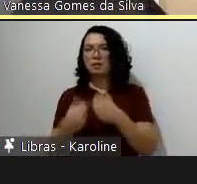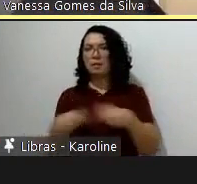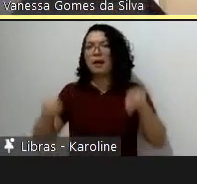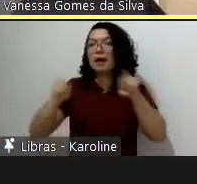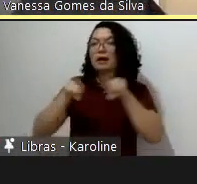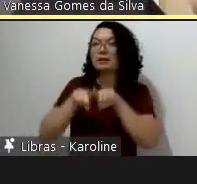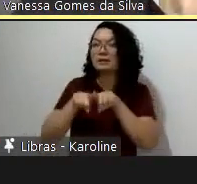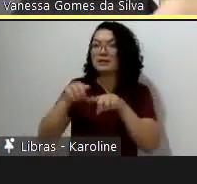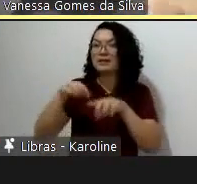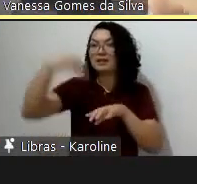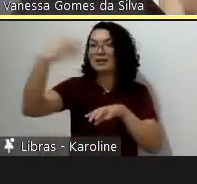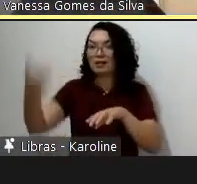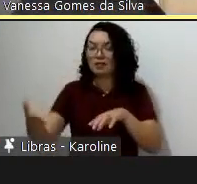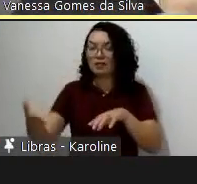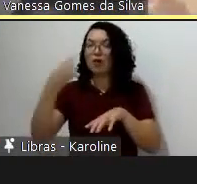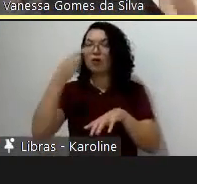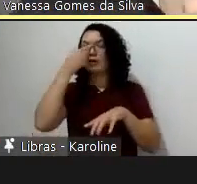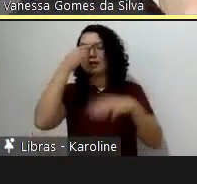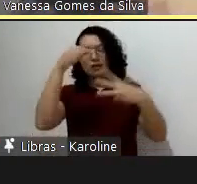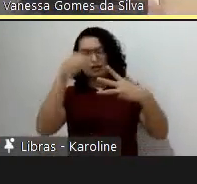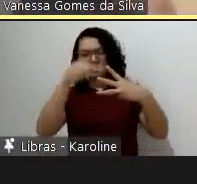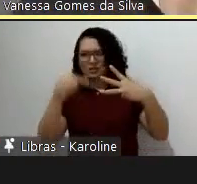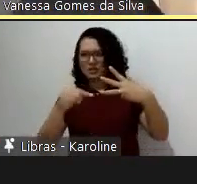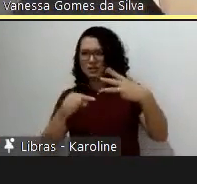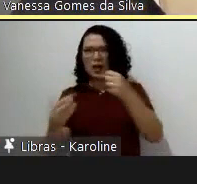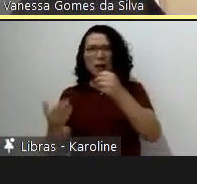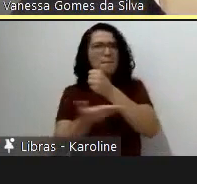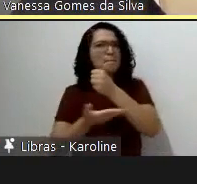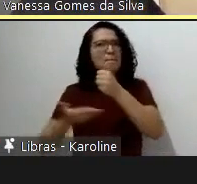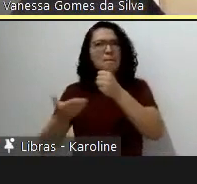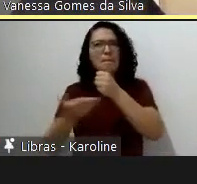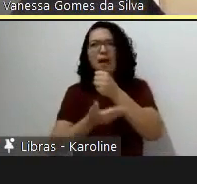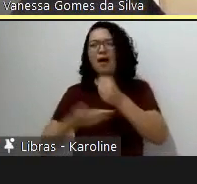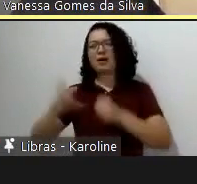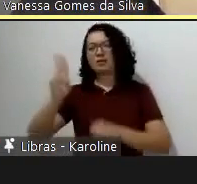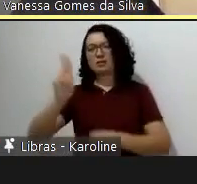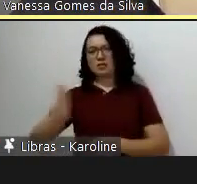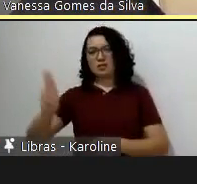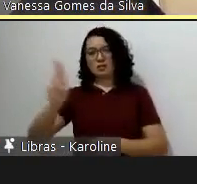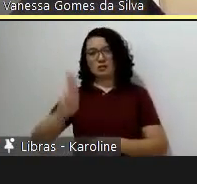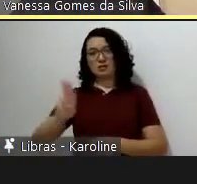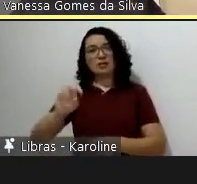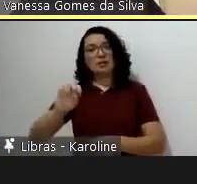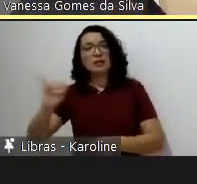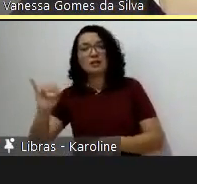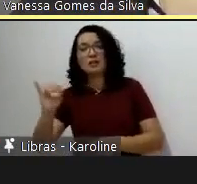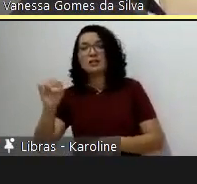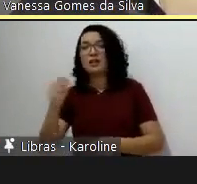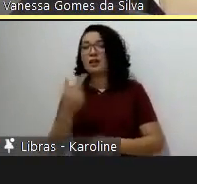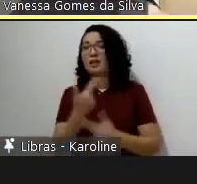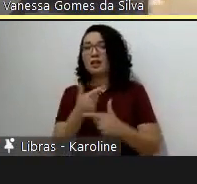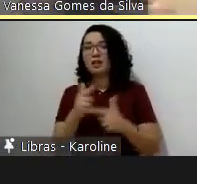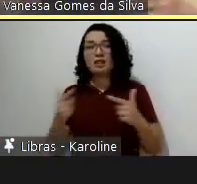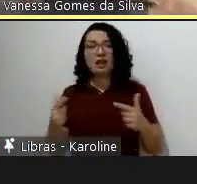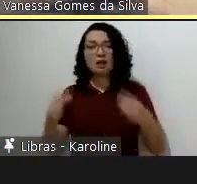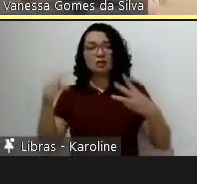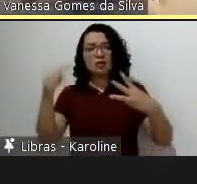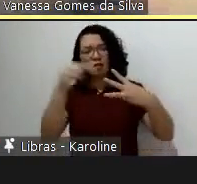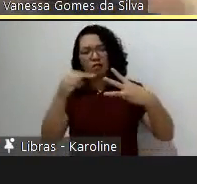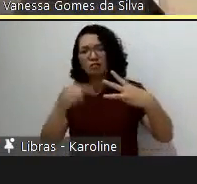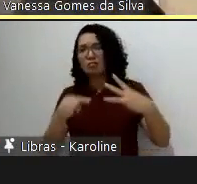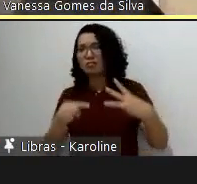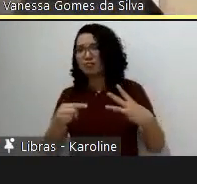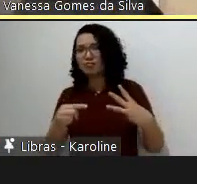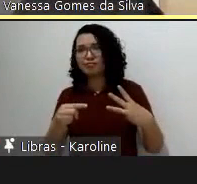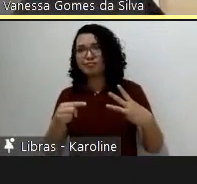qualquer projeto que comporta subcontratações em situações de limitação orçamentária. Então, os projetistas, eles se agarram